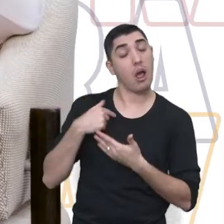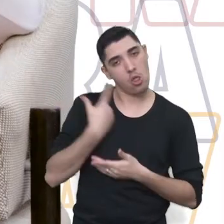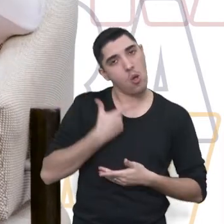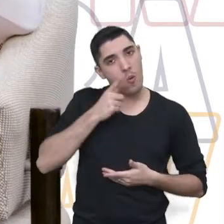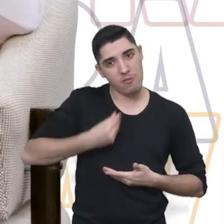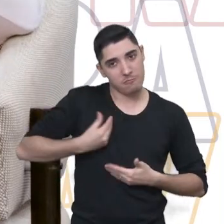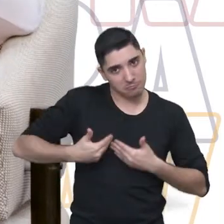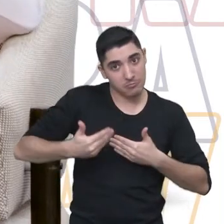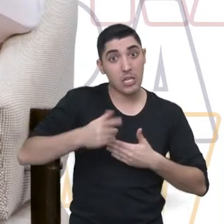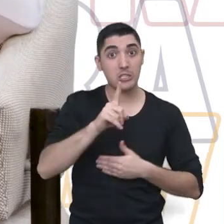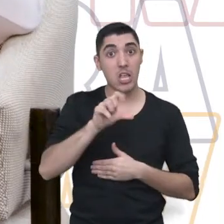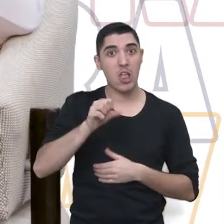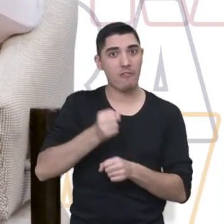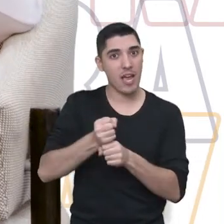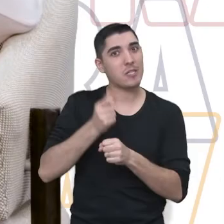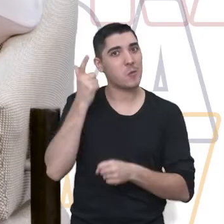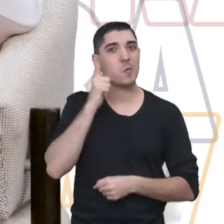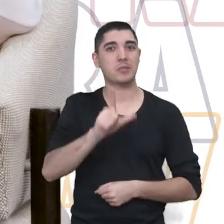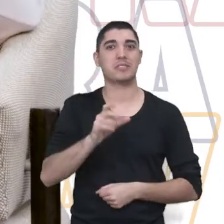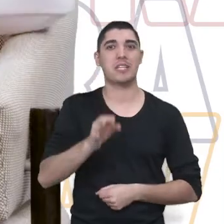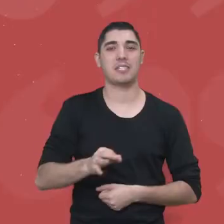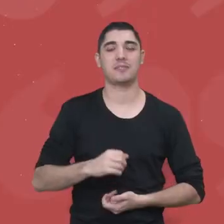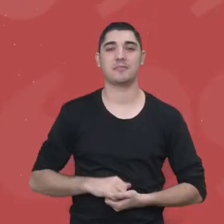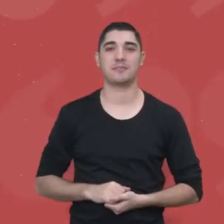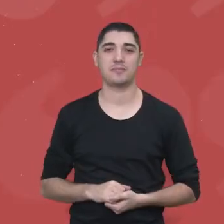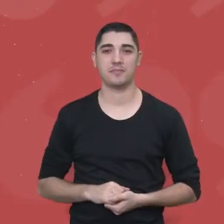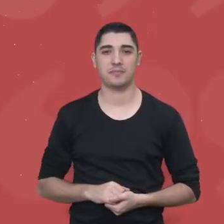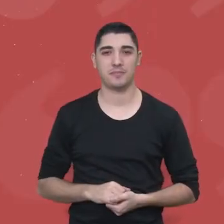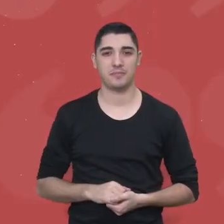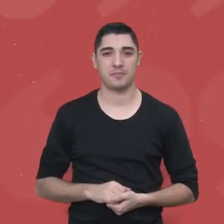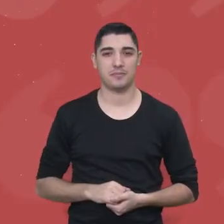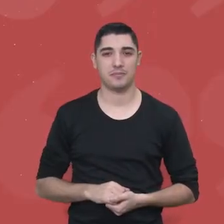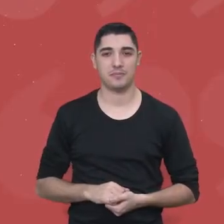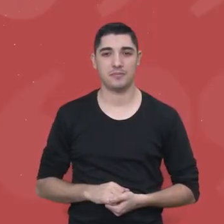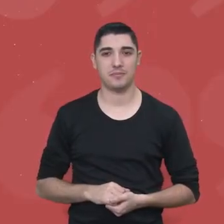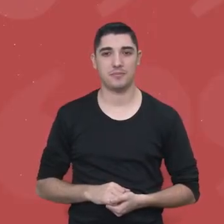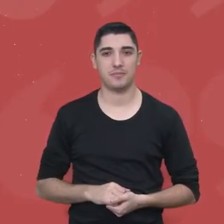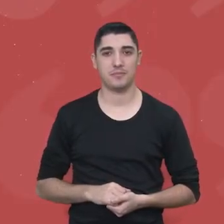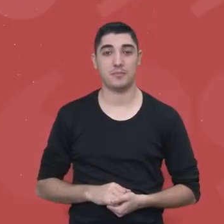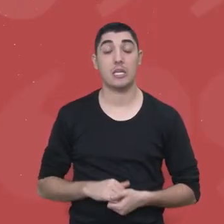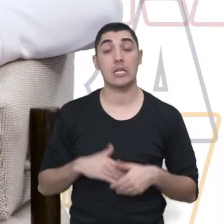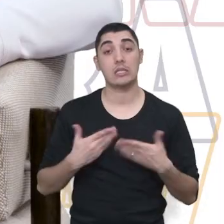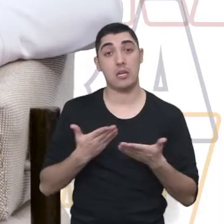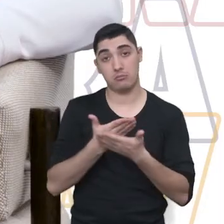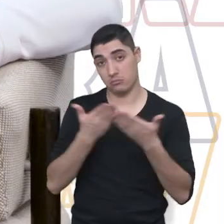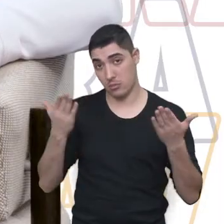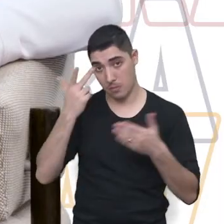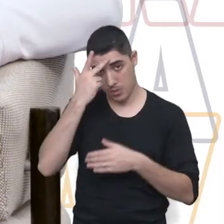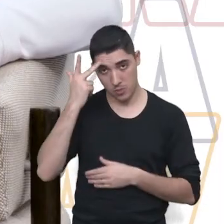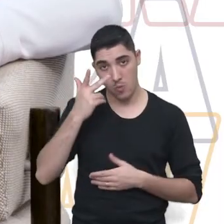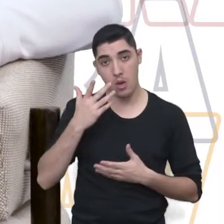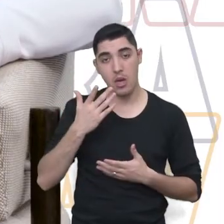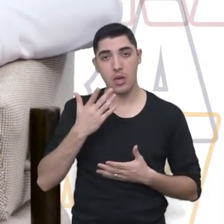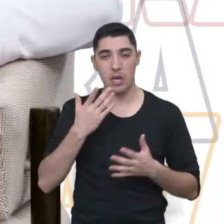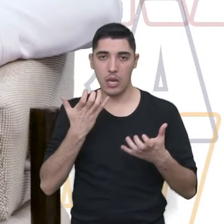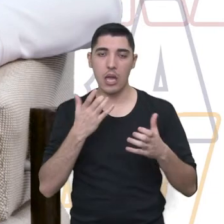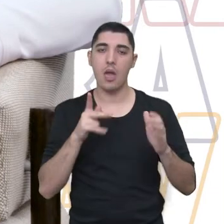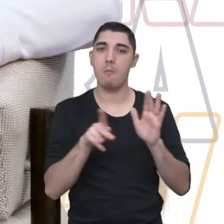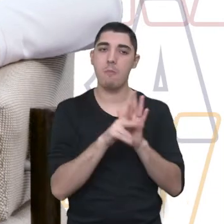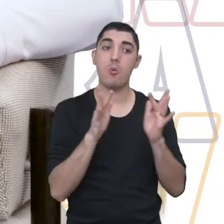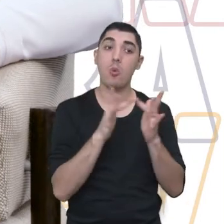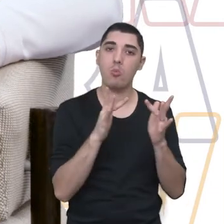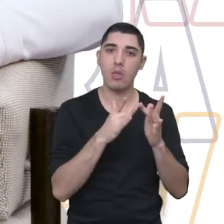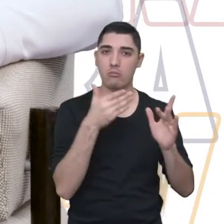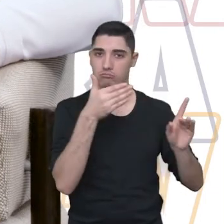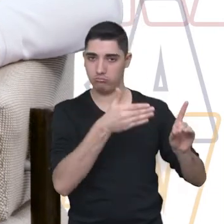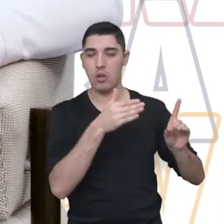a gente sobrevive. E 19 anos e está dando certo. Como ser voluntário do ENA? Então, pessoas, então, entram em contato com o